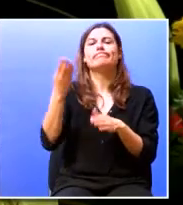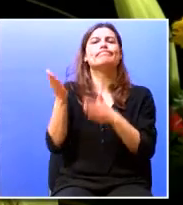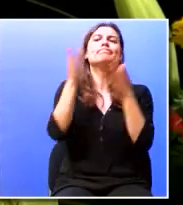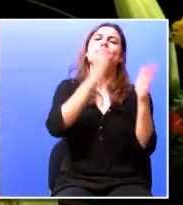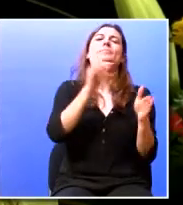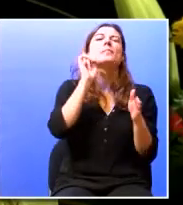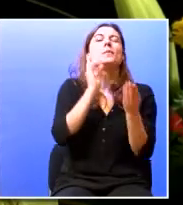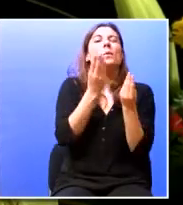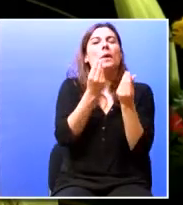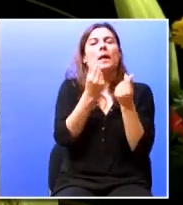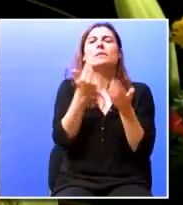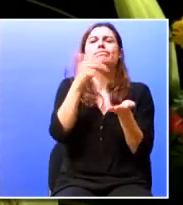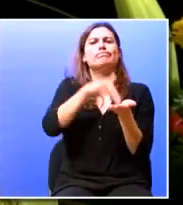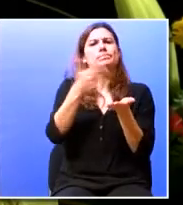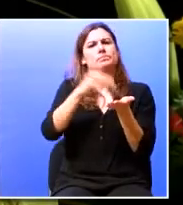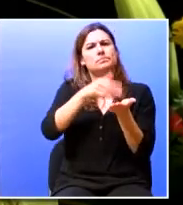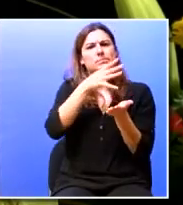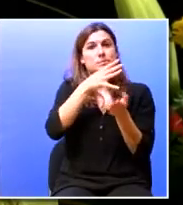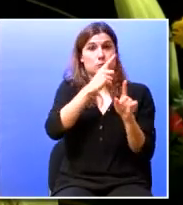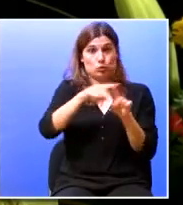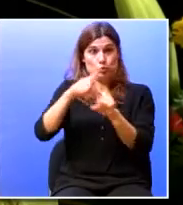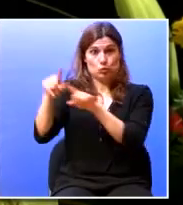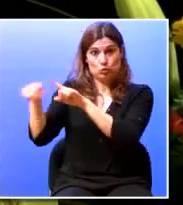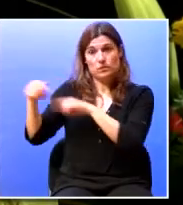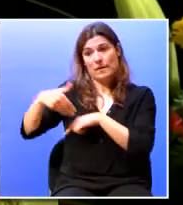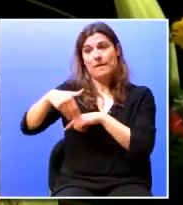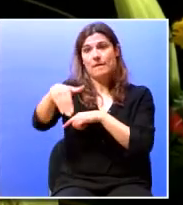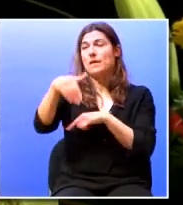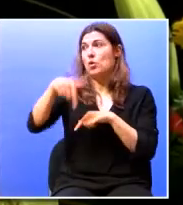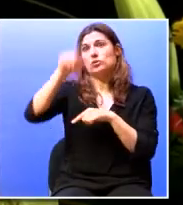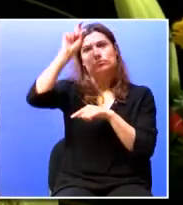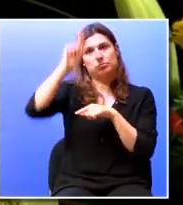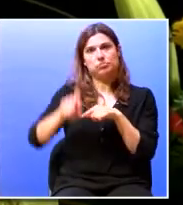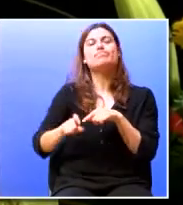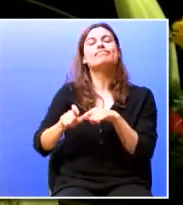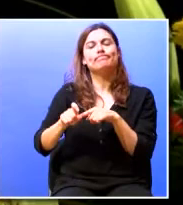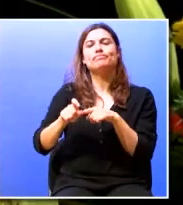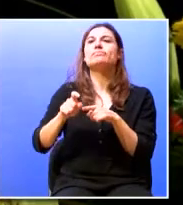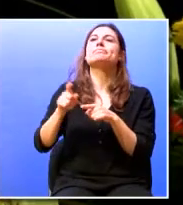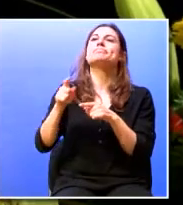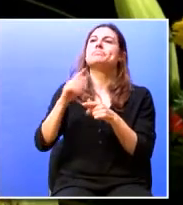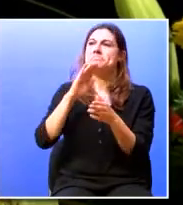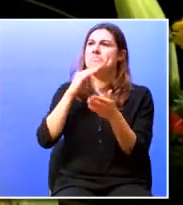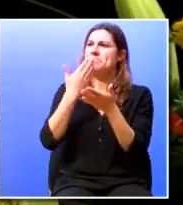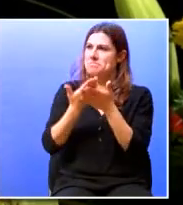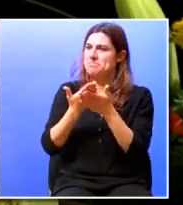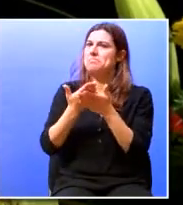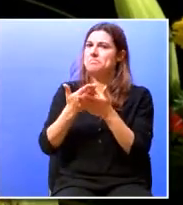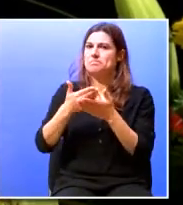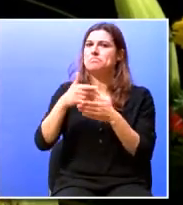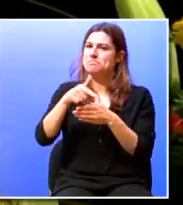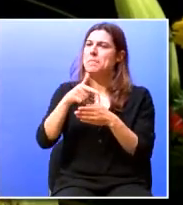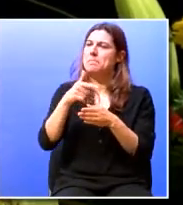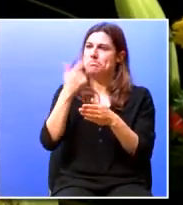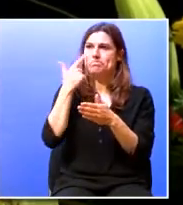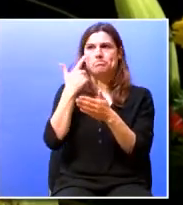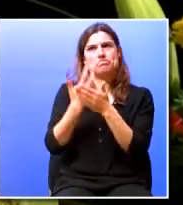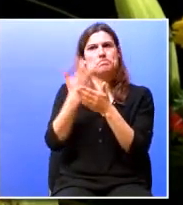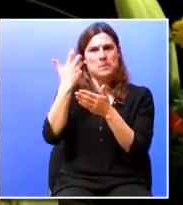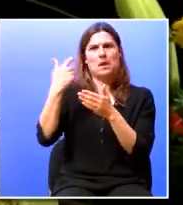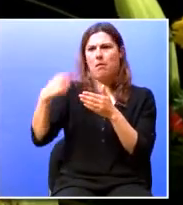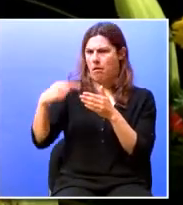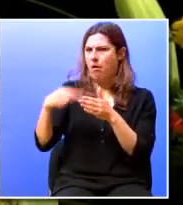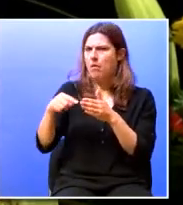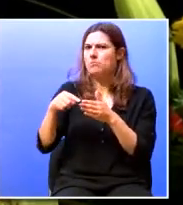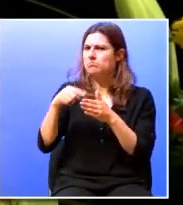das comunicações e das discussões que suponho que irão ter, também vão assegurar essa eficácia e vai ser, de